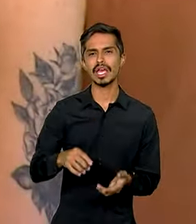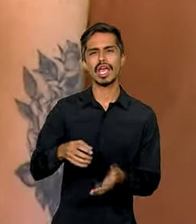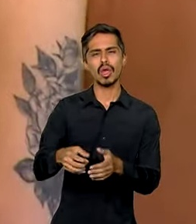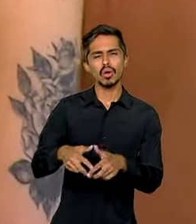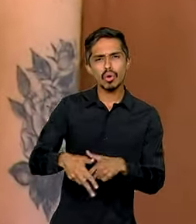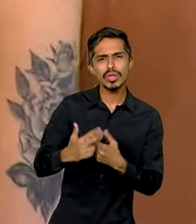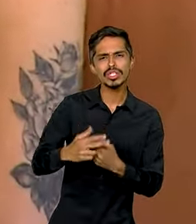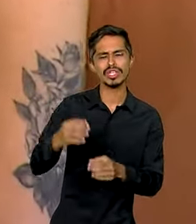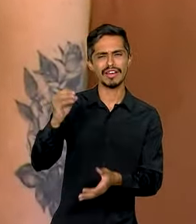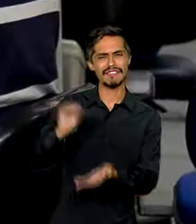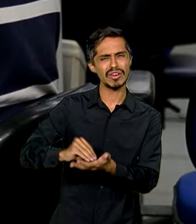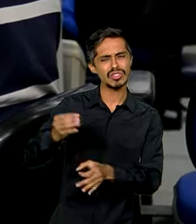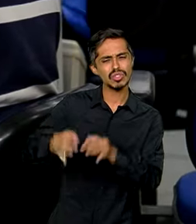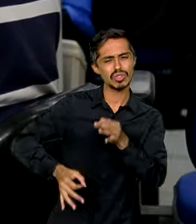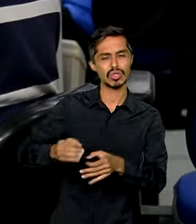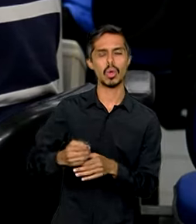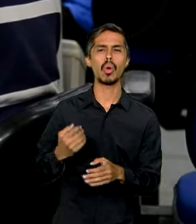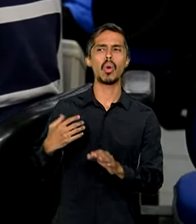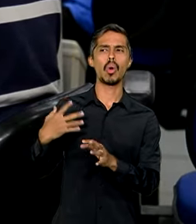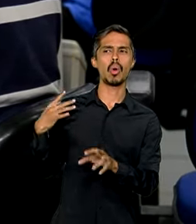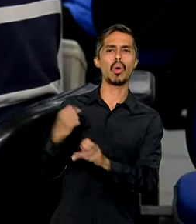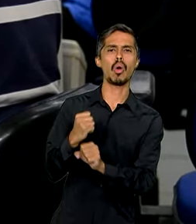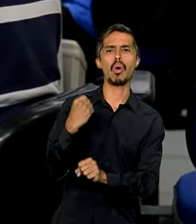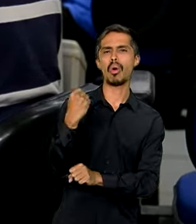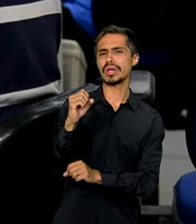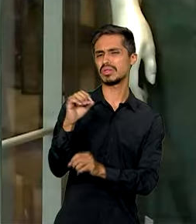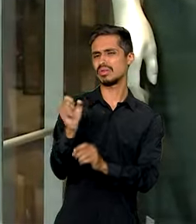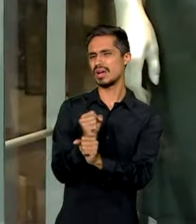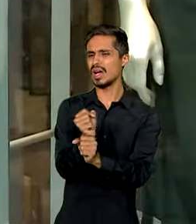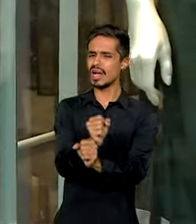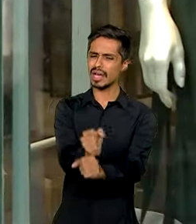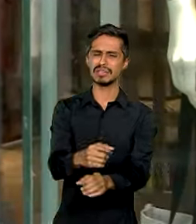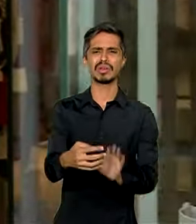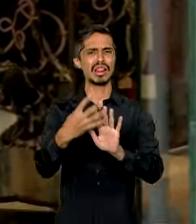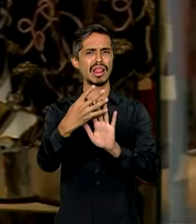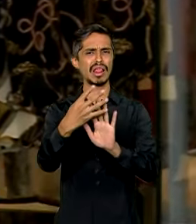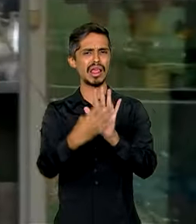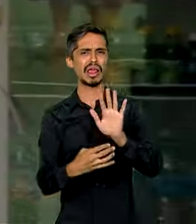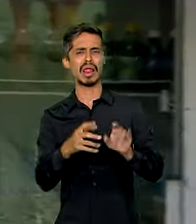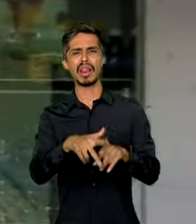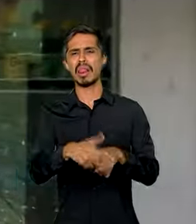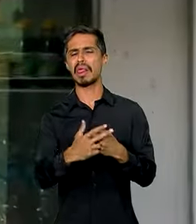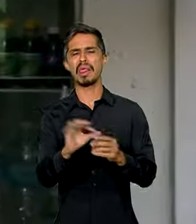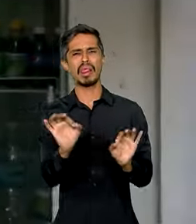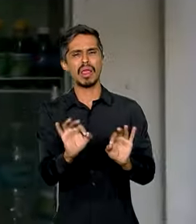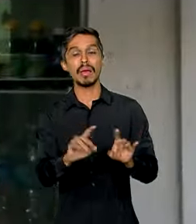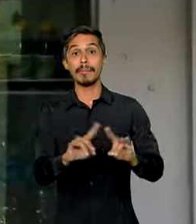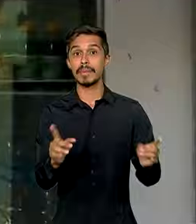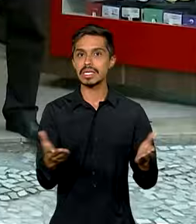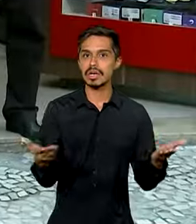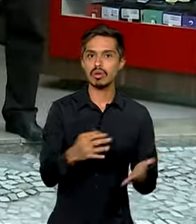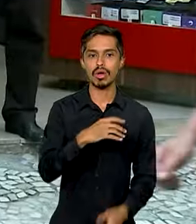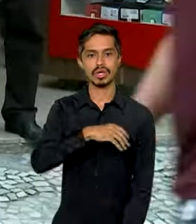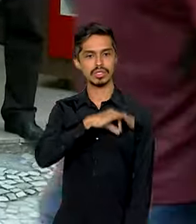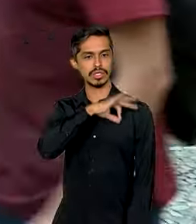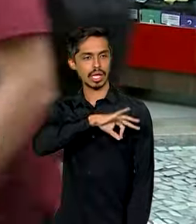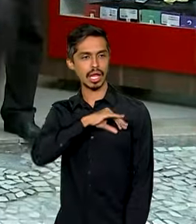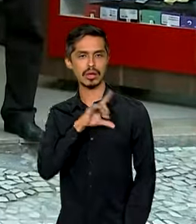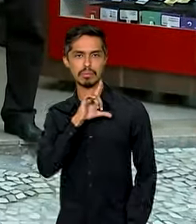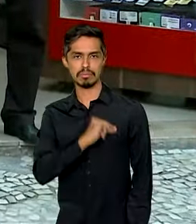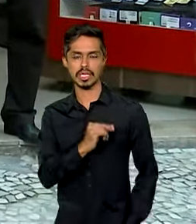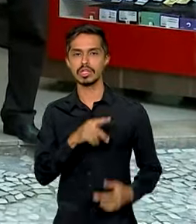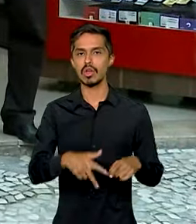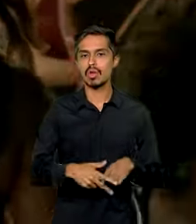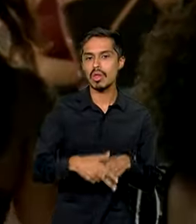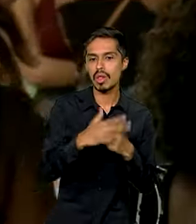perdurava por oito anos sem essa correção da tabela. Mas aí, reajuste do salário mínimo dentro da política